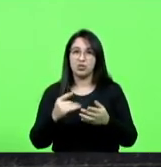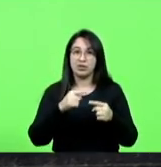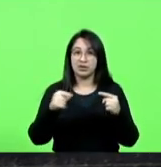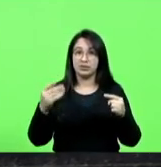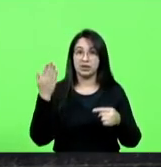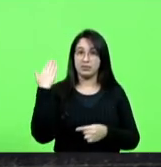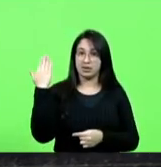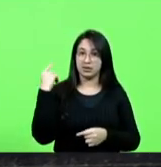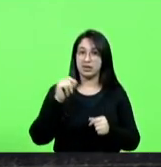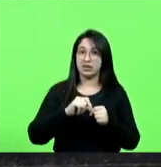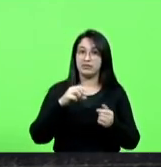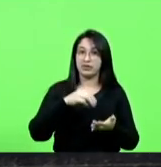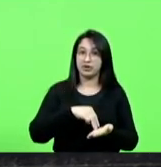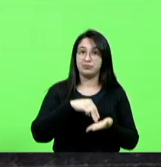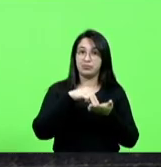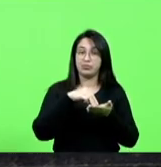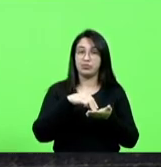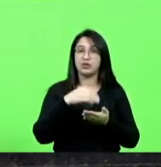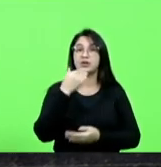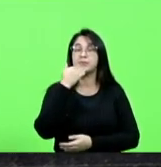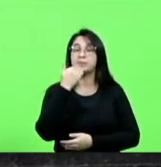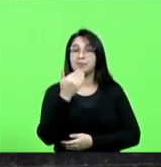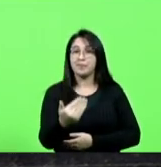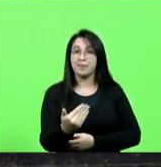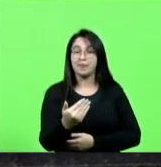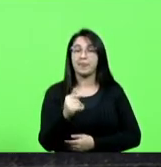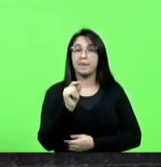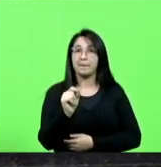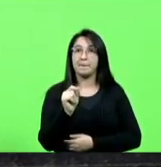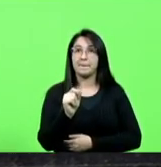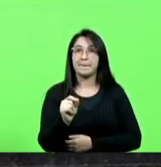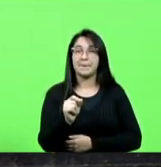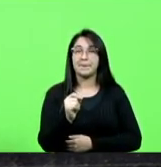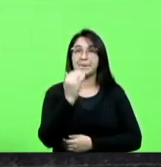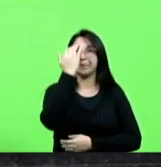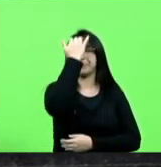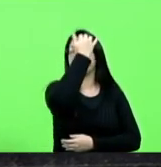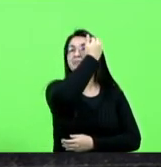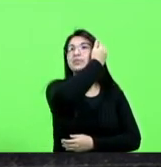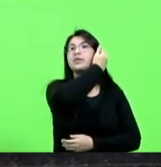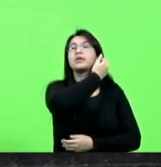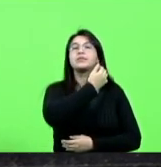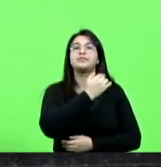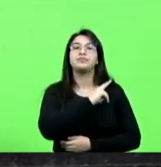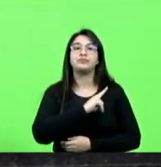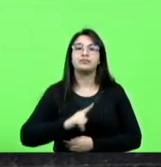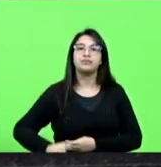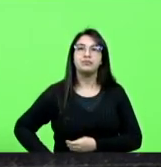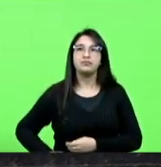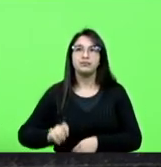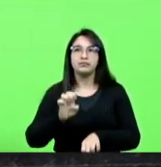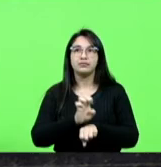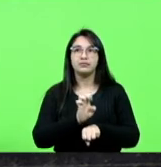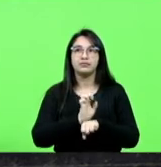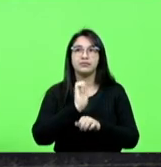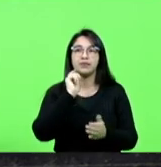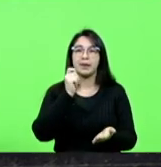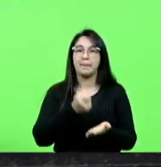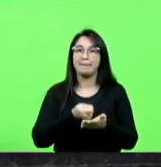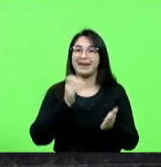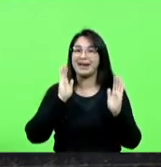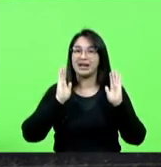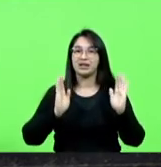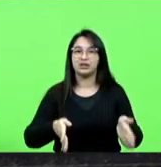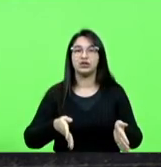uma moção solicitando solicitando ao governo do estado o pagamento imediato